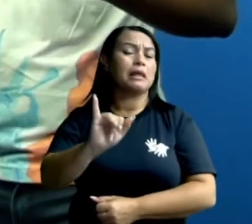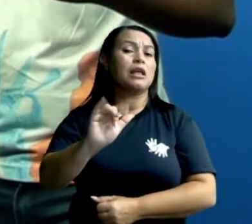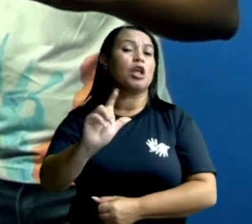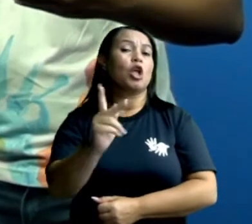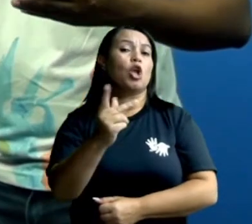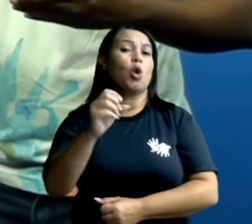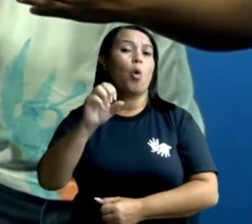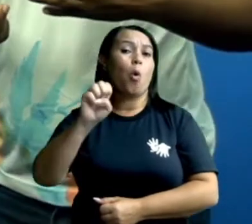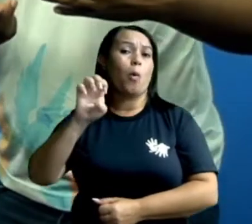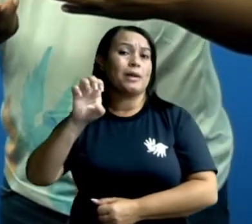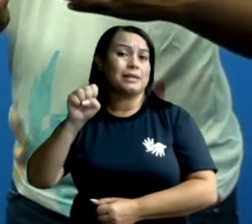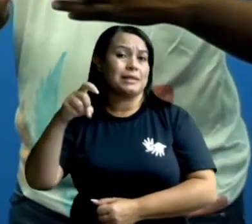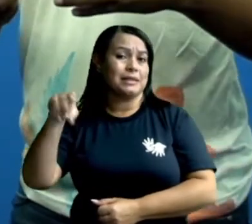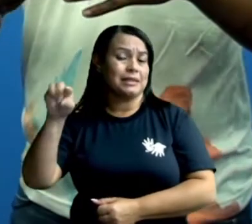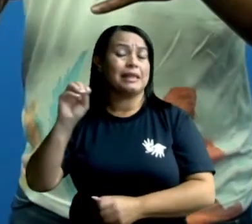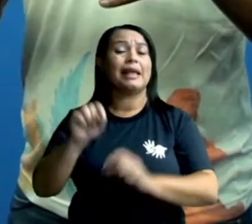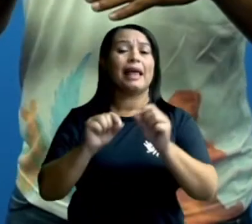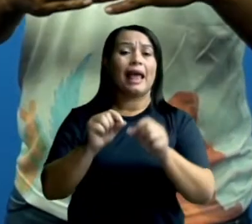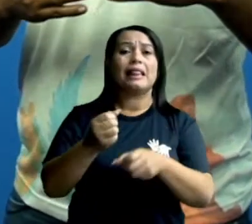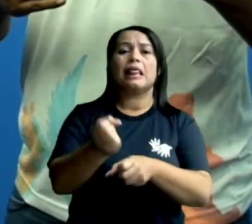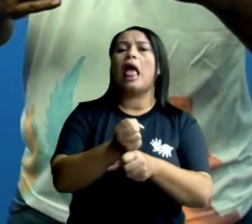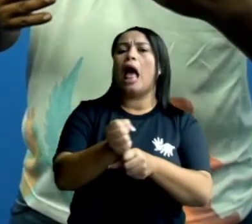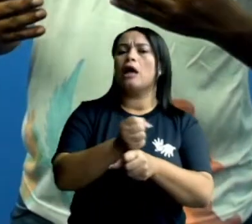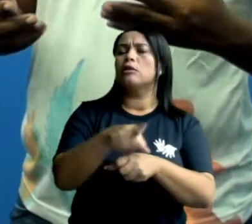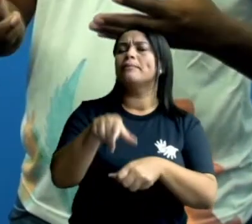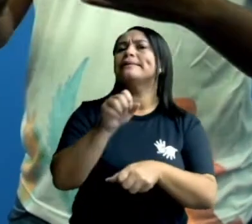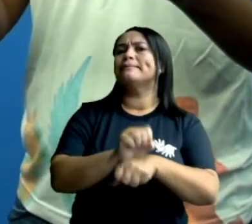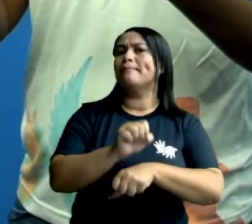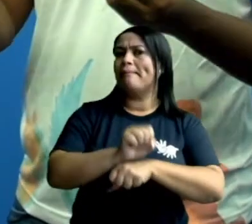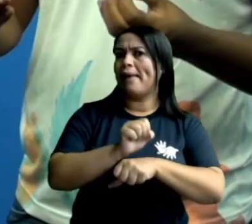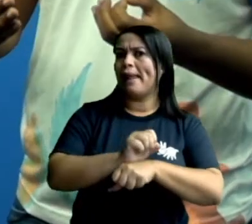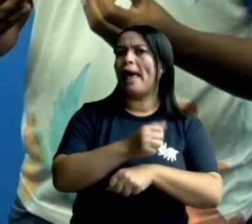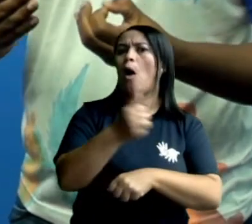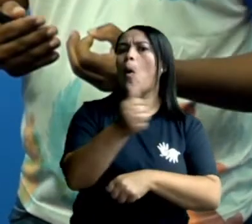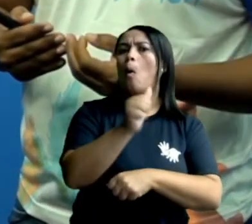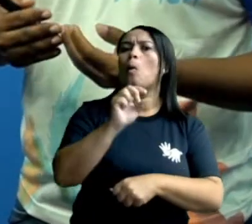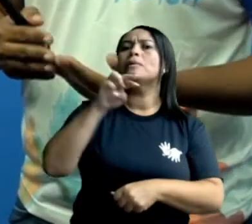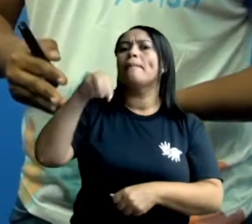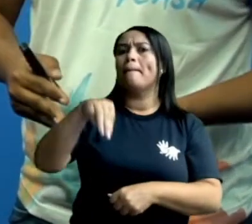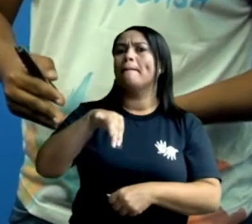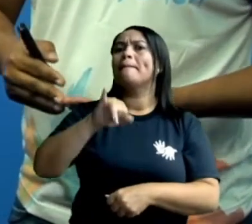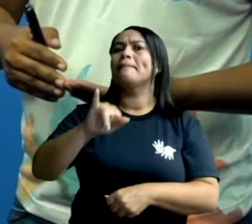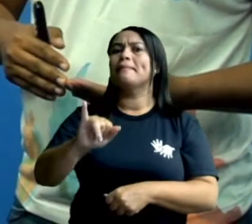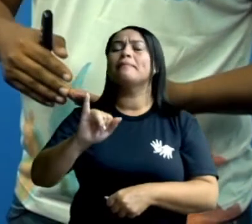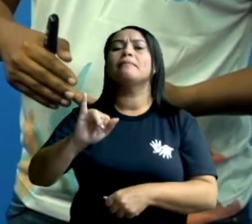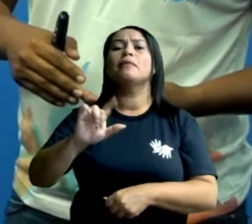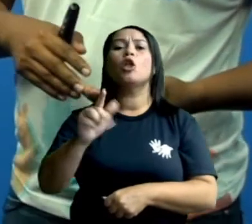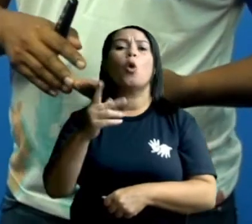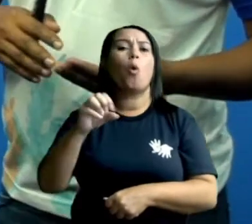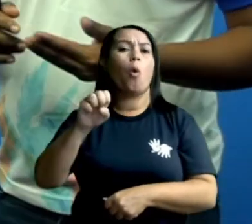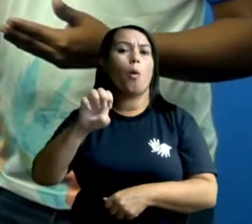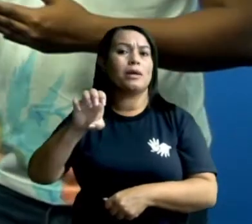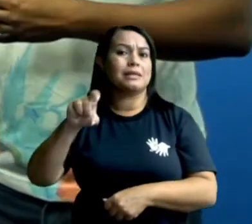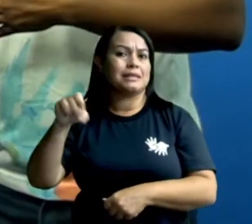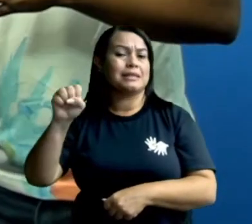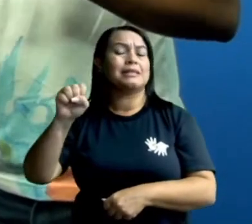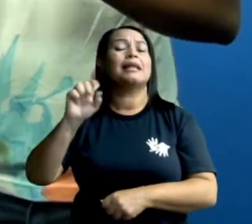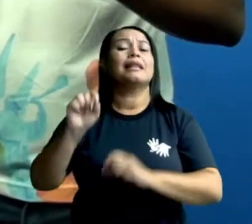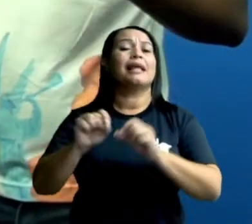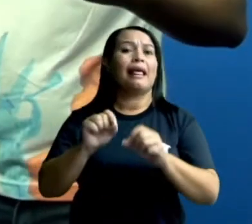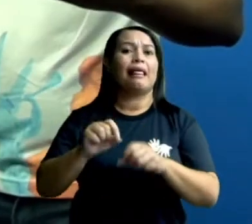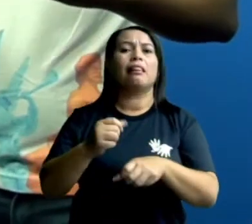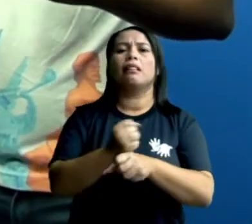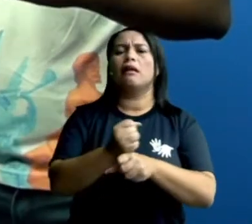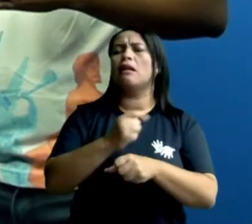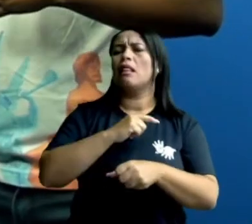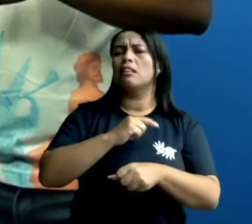de 11 milhões de anos. Então, você precisa esperar 11 milhões de anos para que aquilo realmente se torne um fóssil. E existem fósseis de diversos